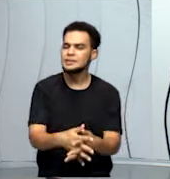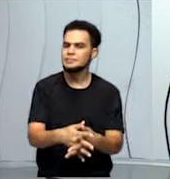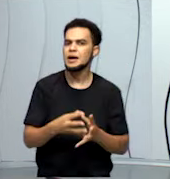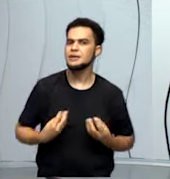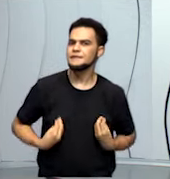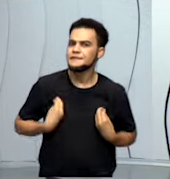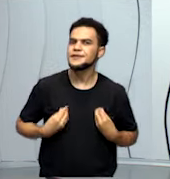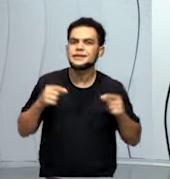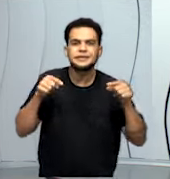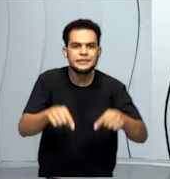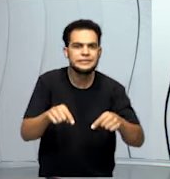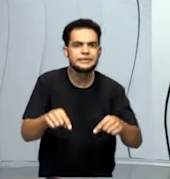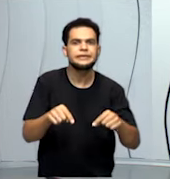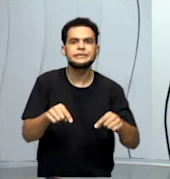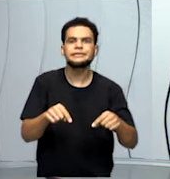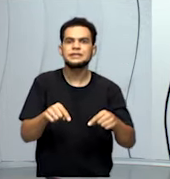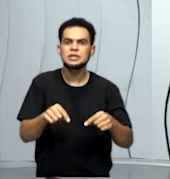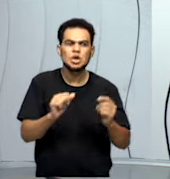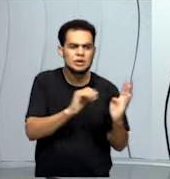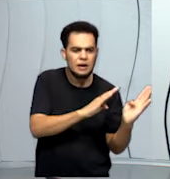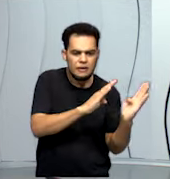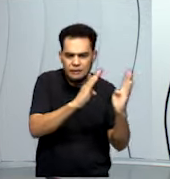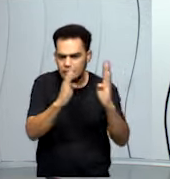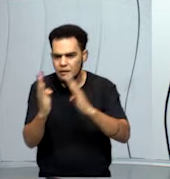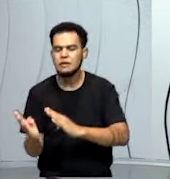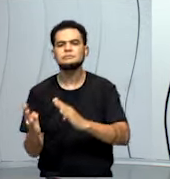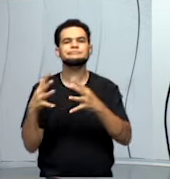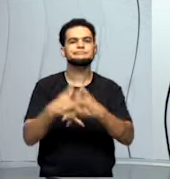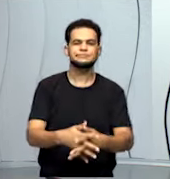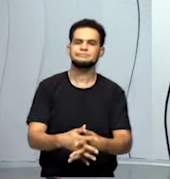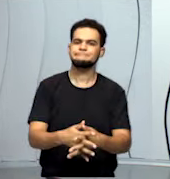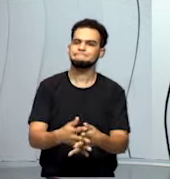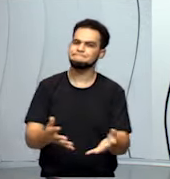e isso atrapalha também o ciclo da água.